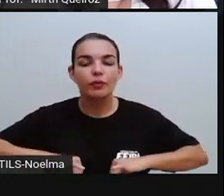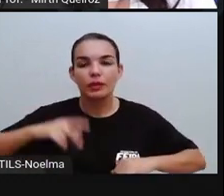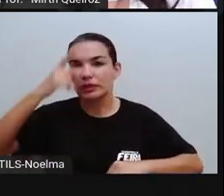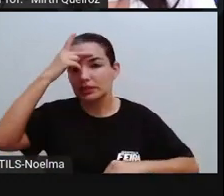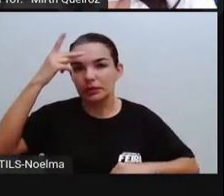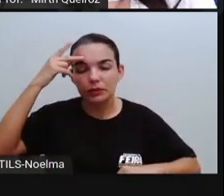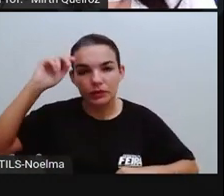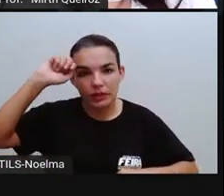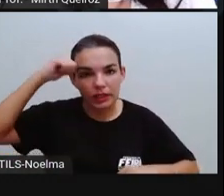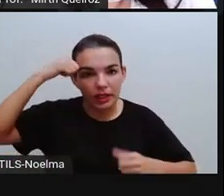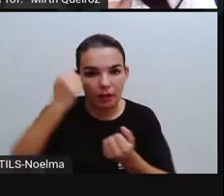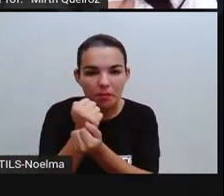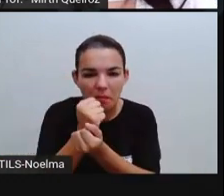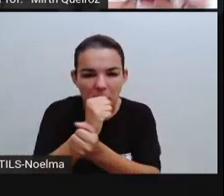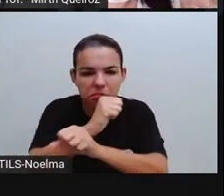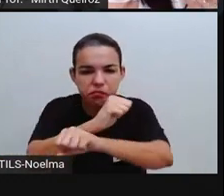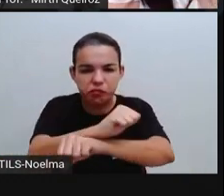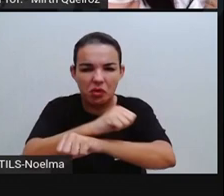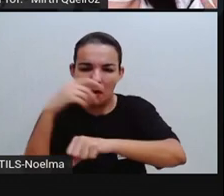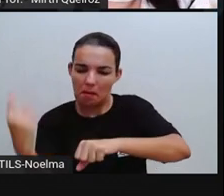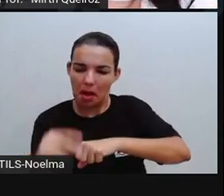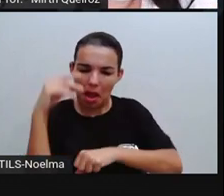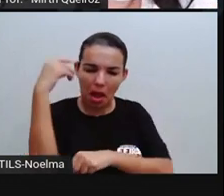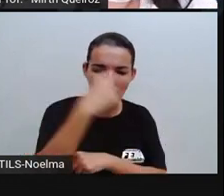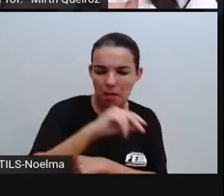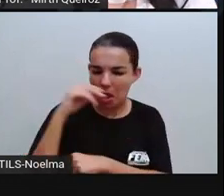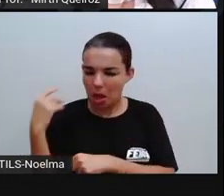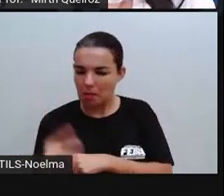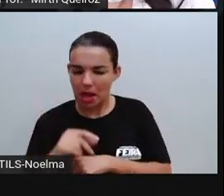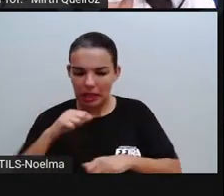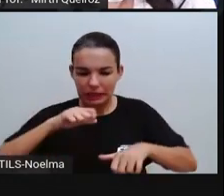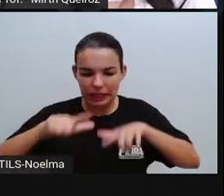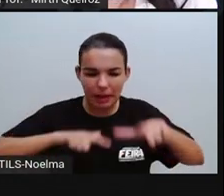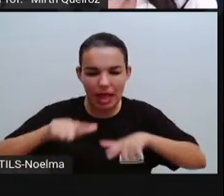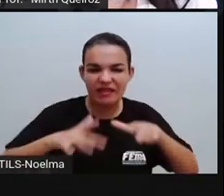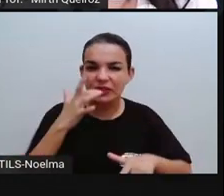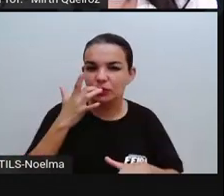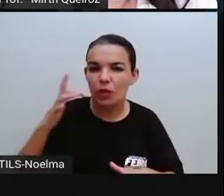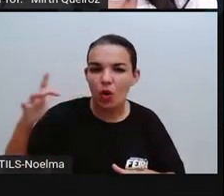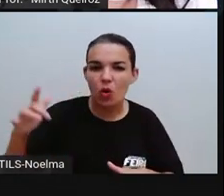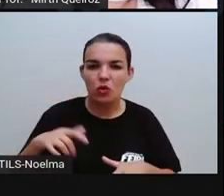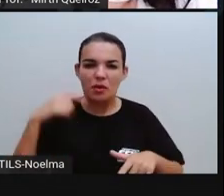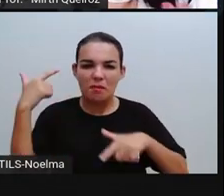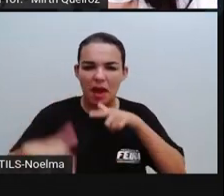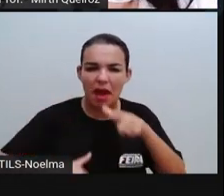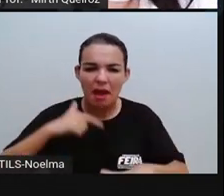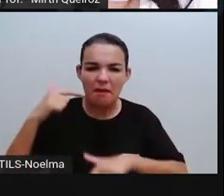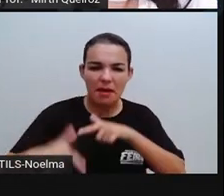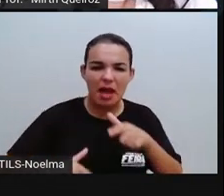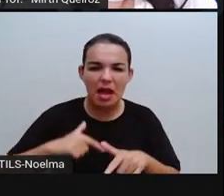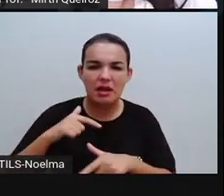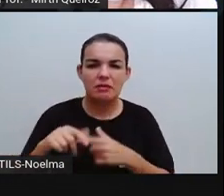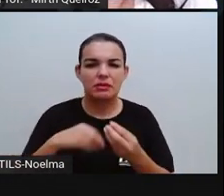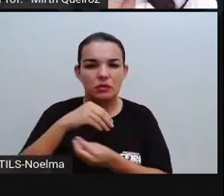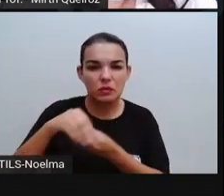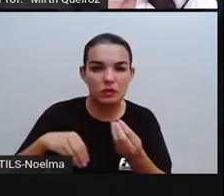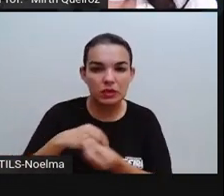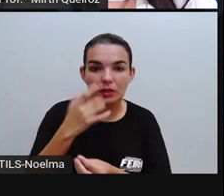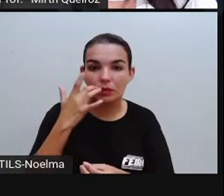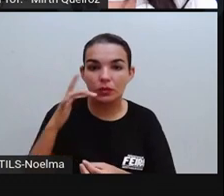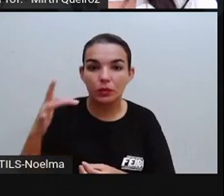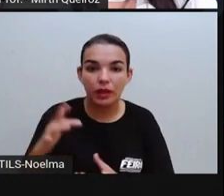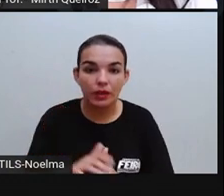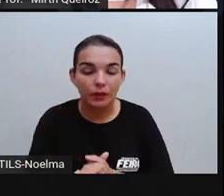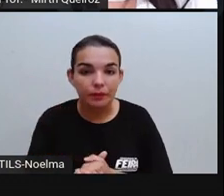força nas minas de ouro. Lembra da época da mineração, da época do ciclo do ouro? Nem